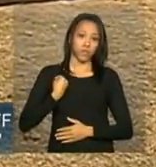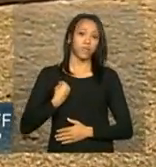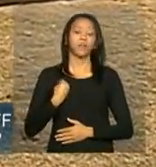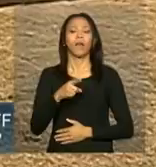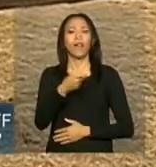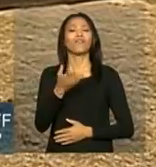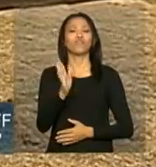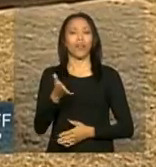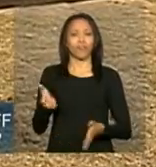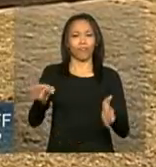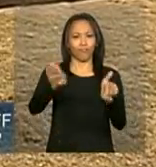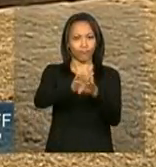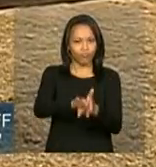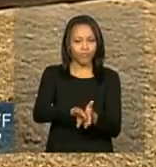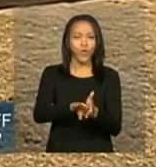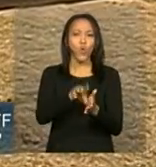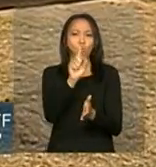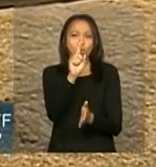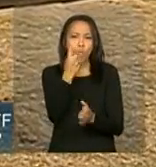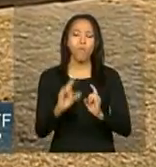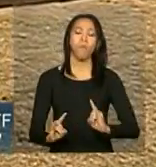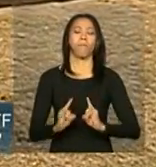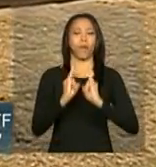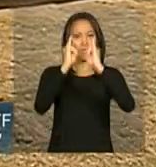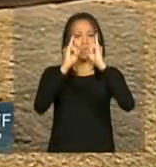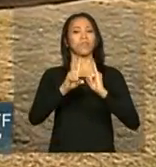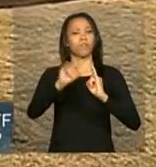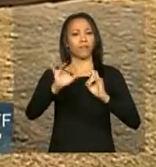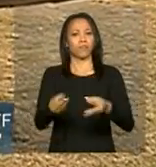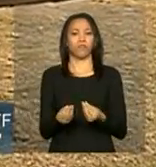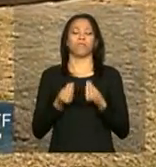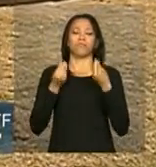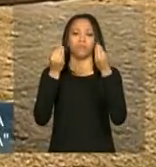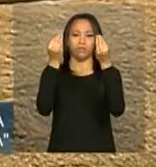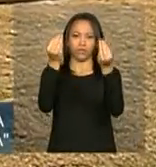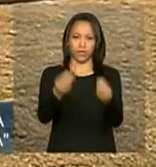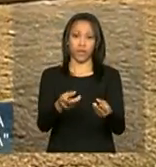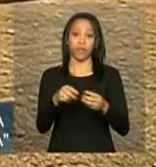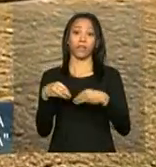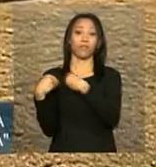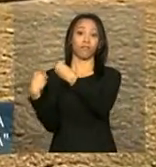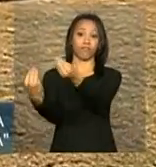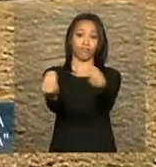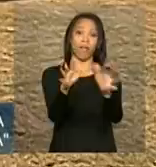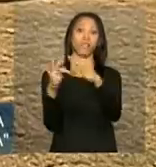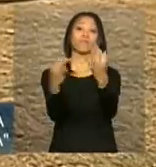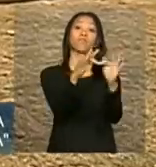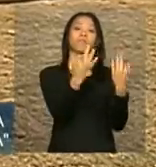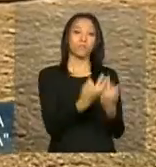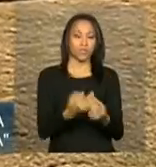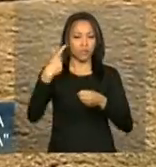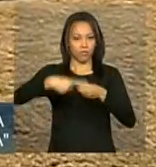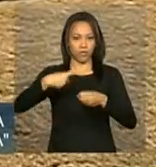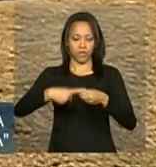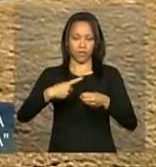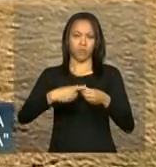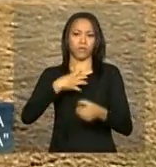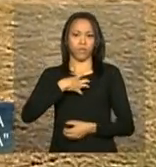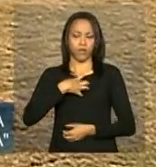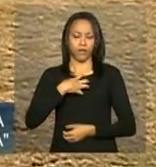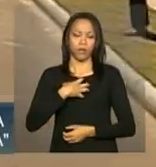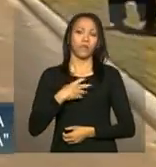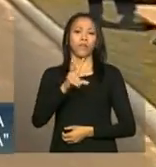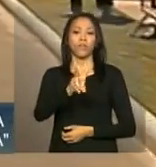acaba de visitar um dos apartamentos que serão entregues às famílias de vitória da conquista. São os